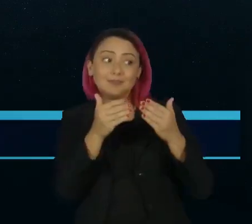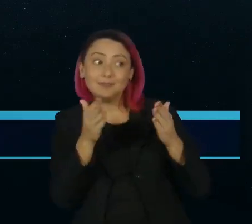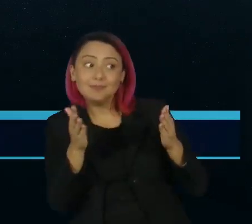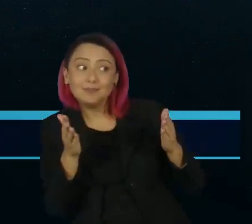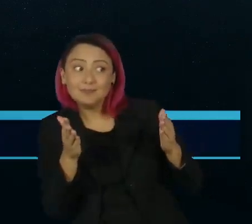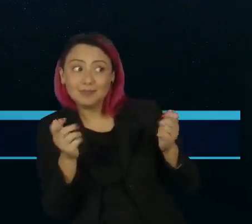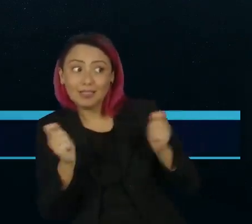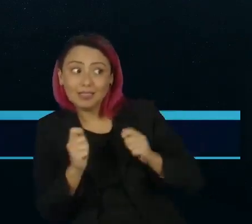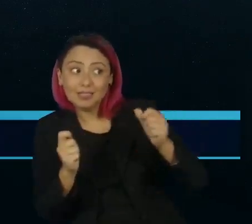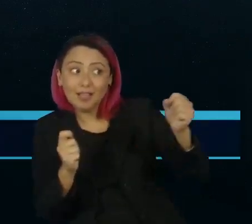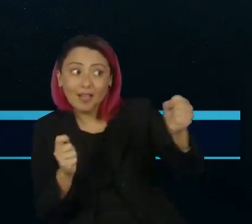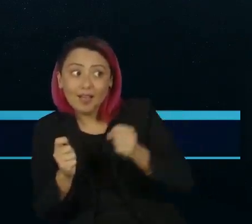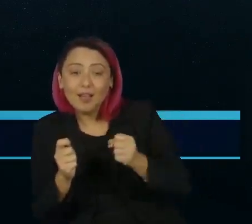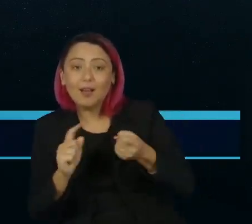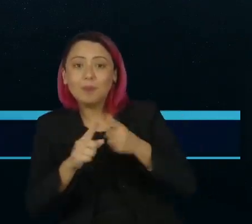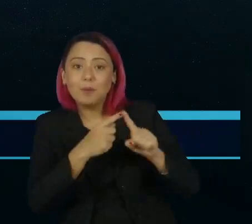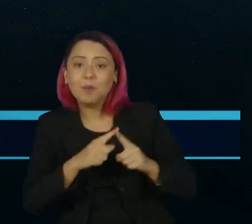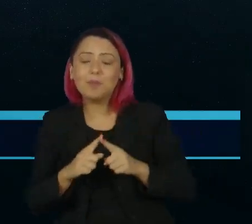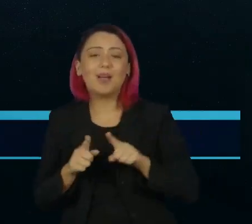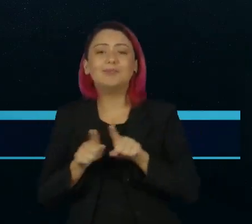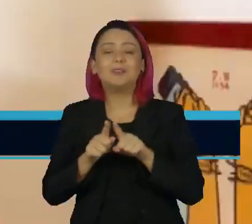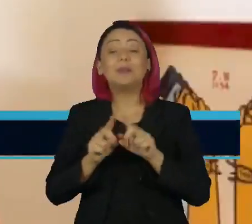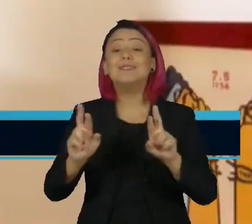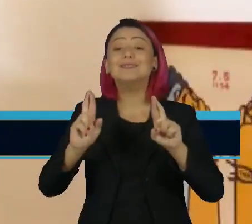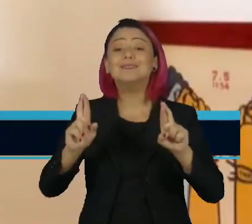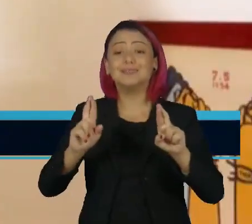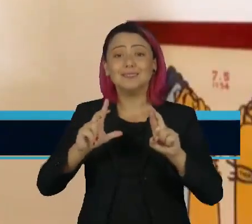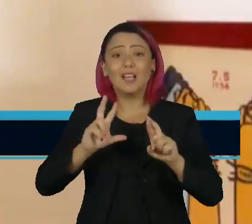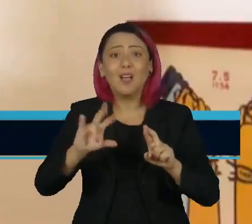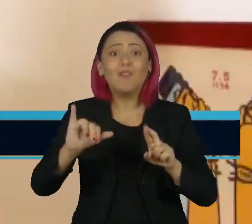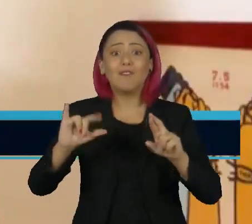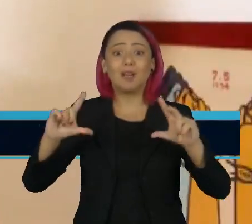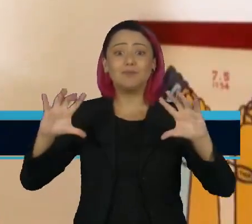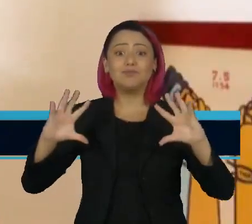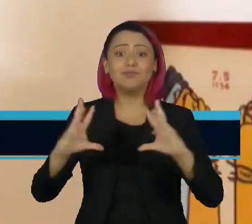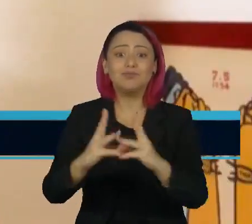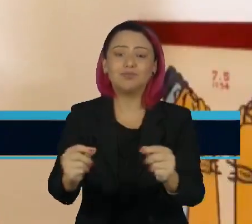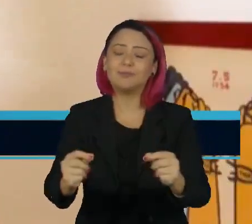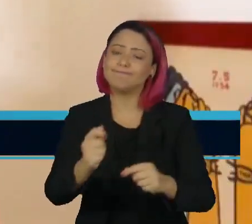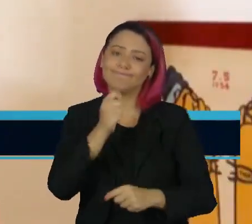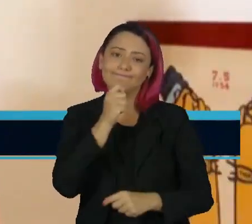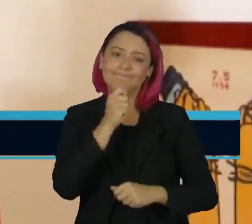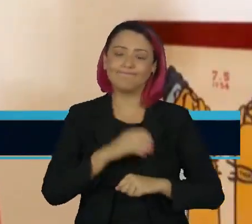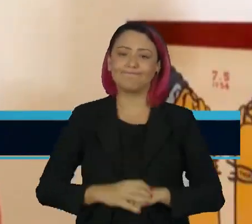confiável para o fim das hostilidades. Jamil Chad, de Genebra, para o Jornal da Cultura.